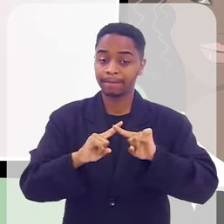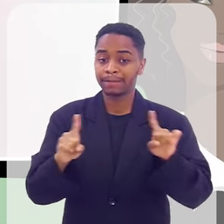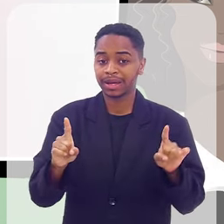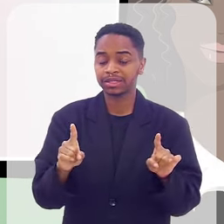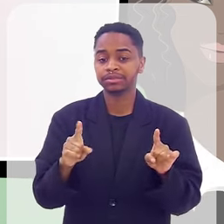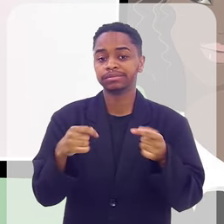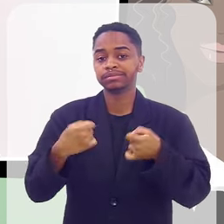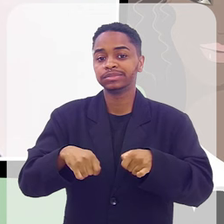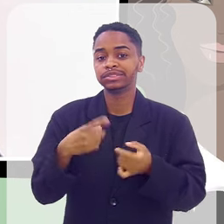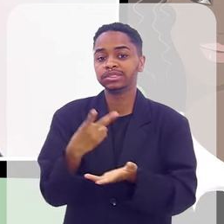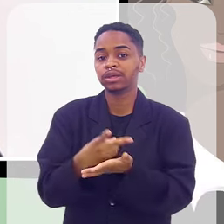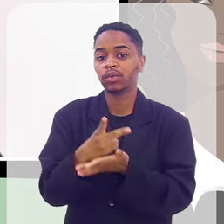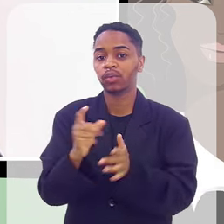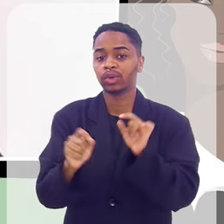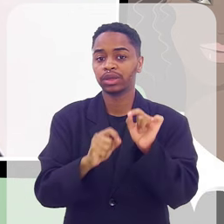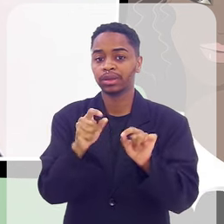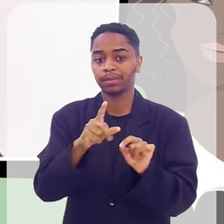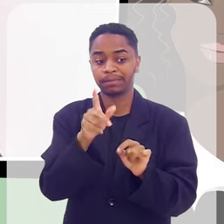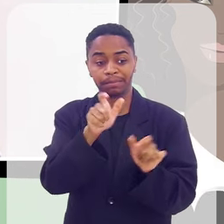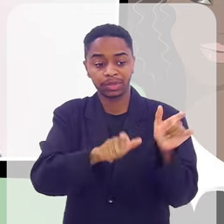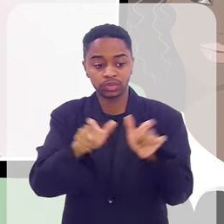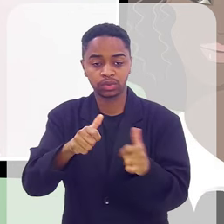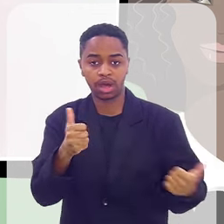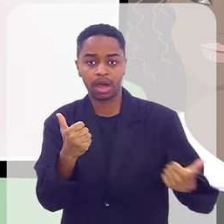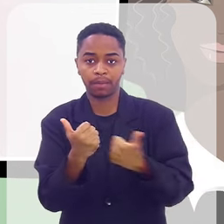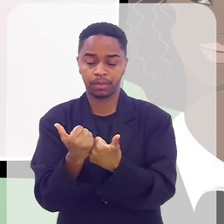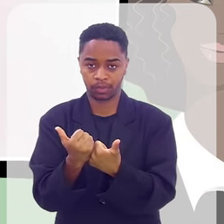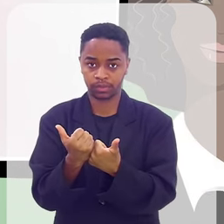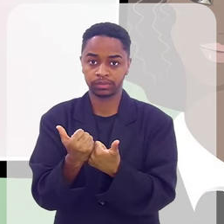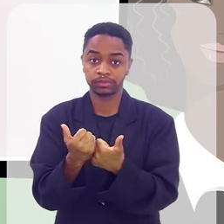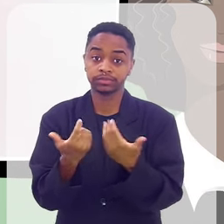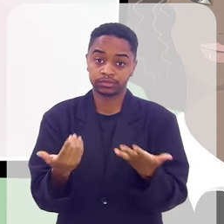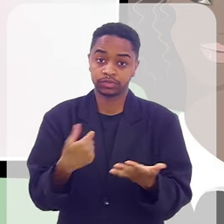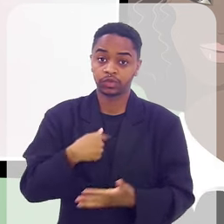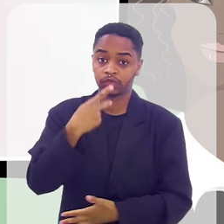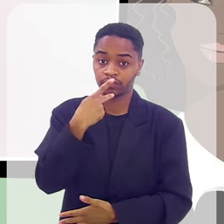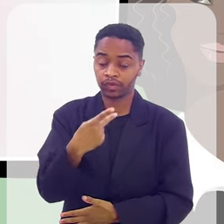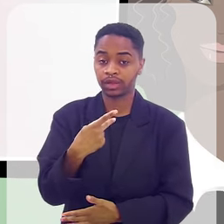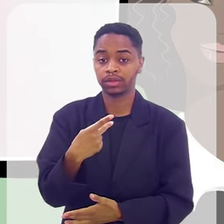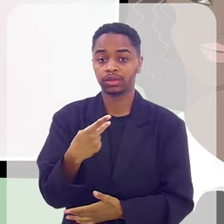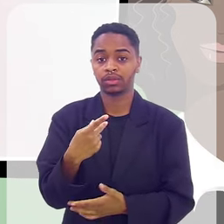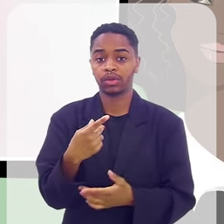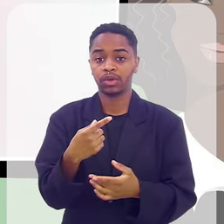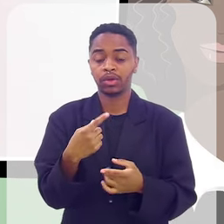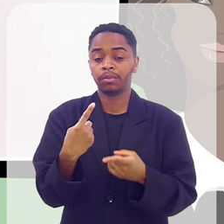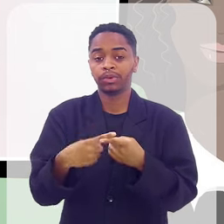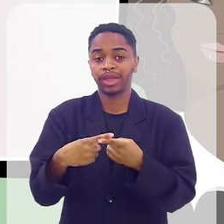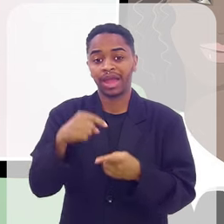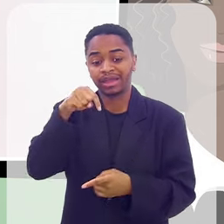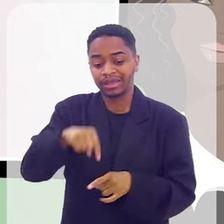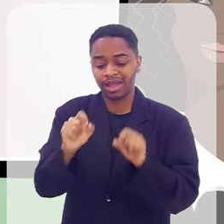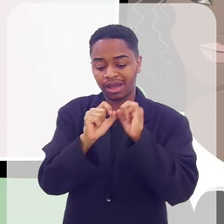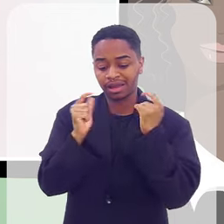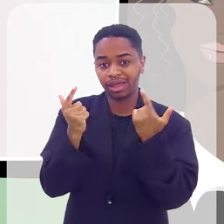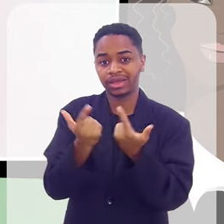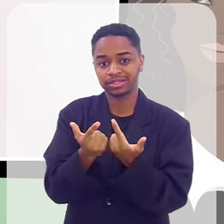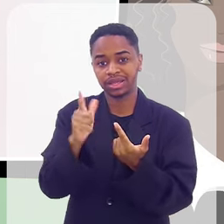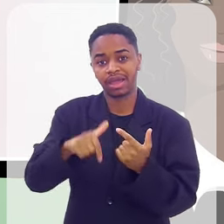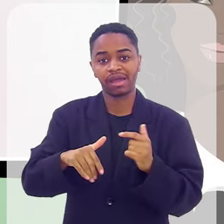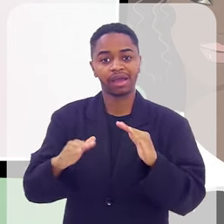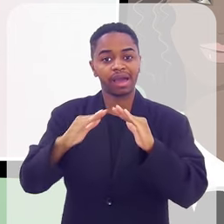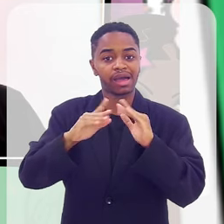Nós precisamos sempre de apoiadores. Inclusive, eu estou falando de um lugar que é a Casa do Povo, né?